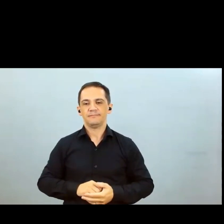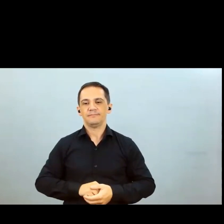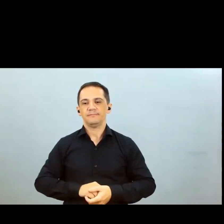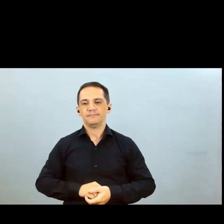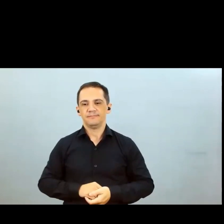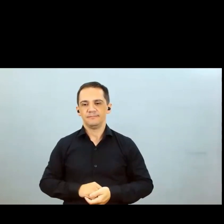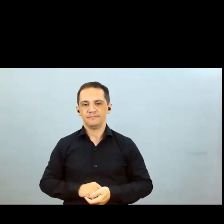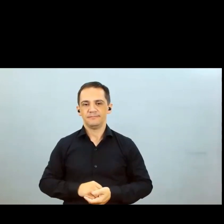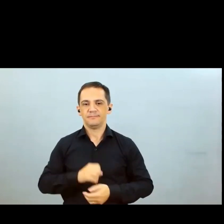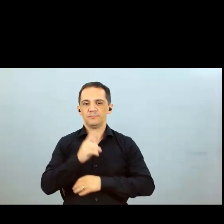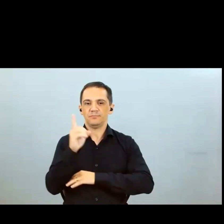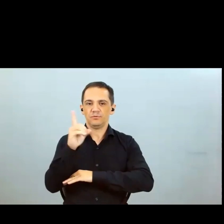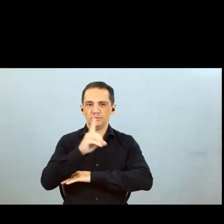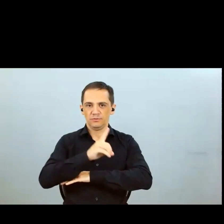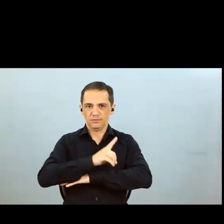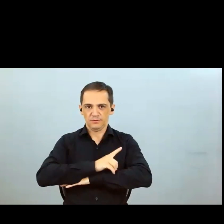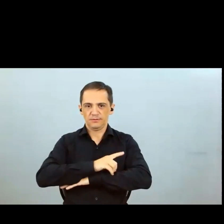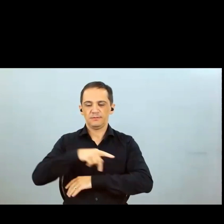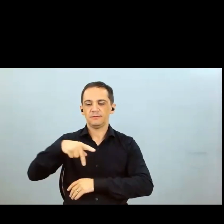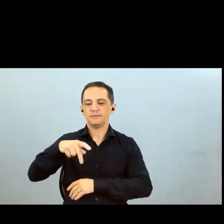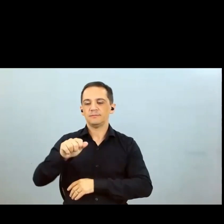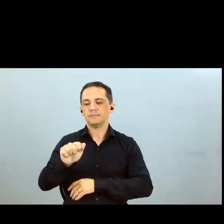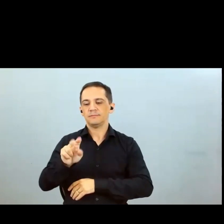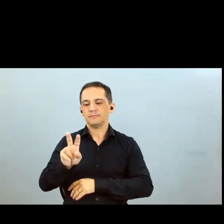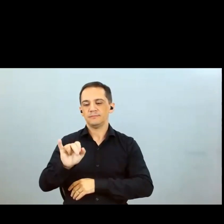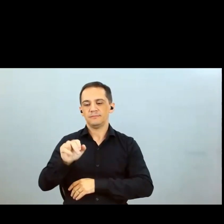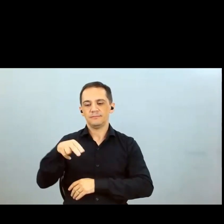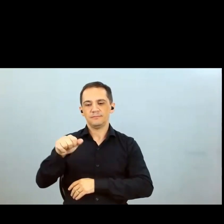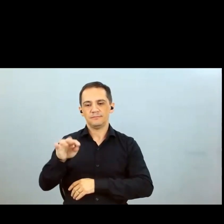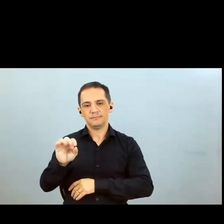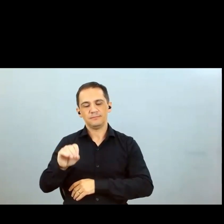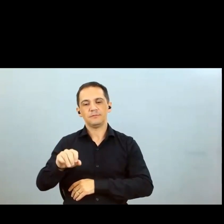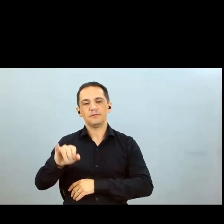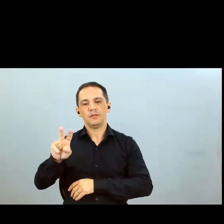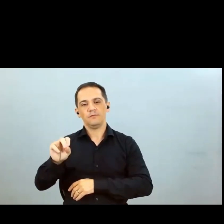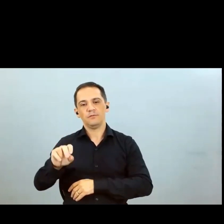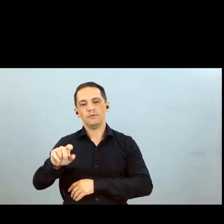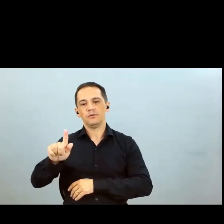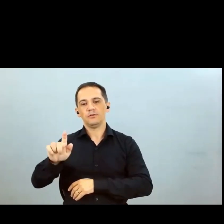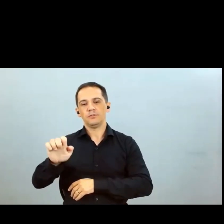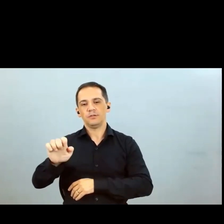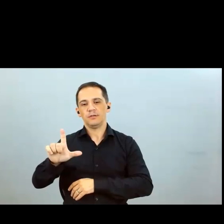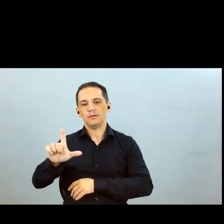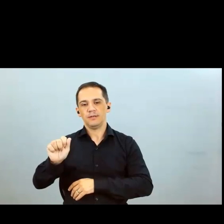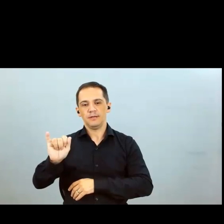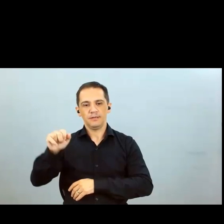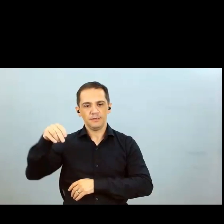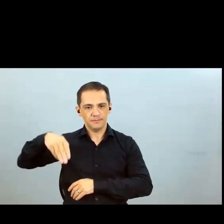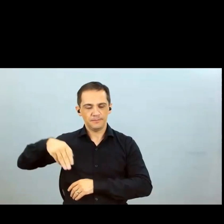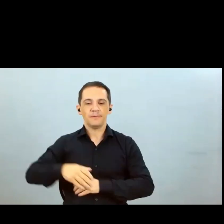Bom dia, Pavinato, Ivo, Gelaim. Obrigado por pegar minhas perguntas. Eu tenho dois